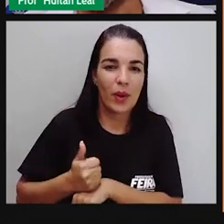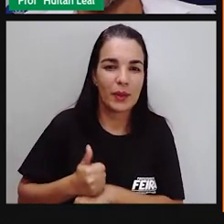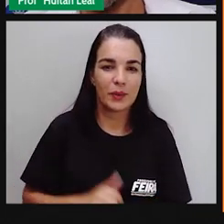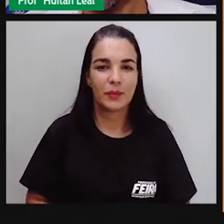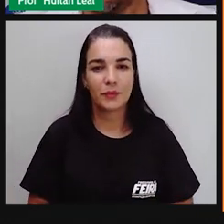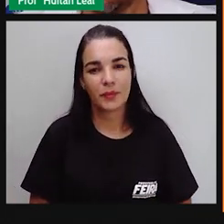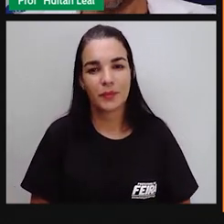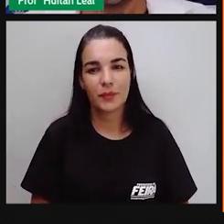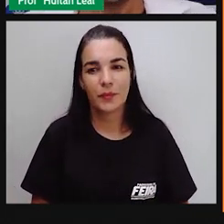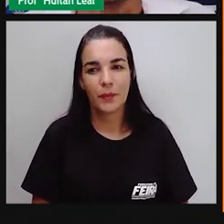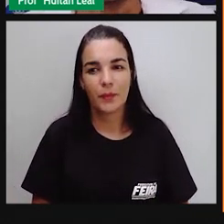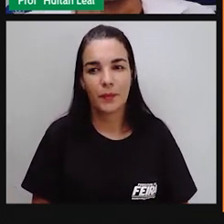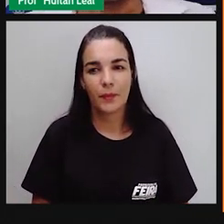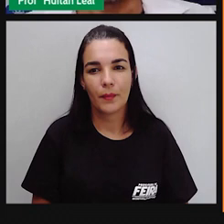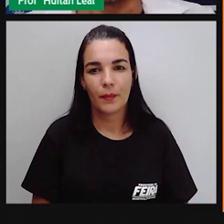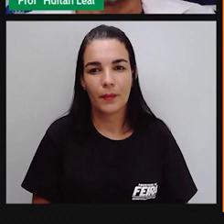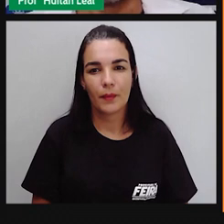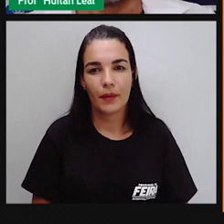Ok?